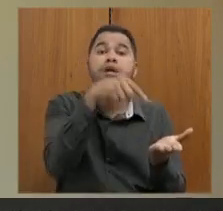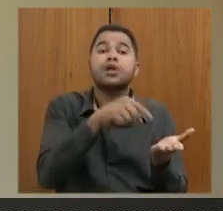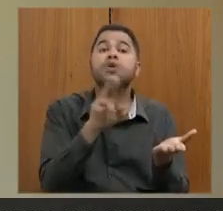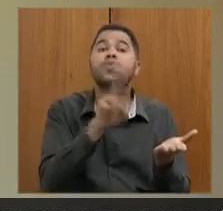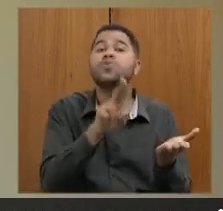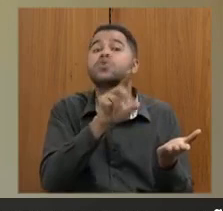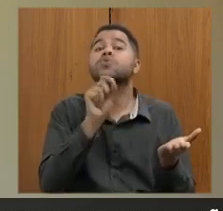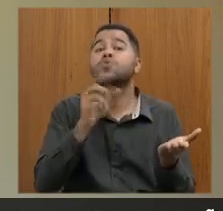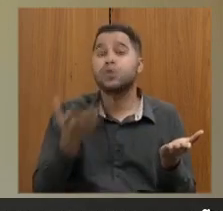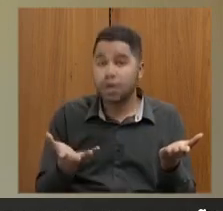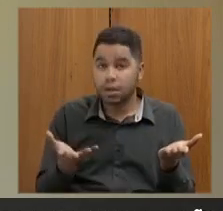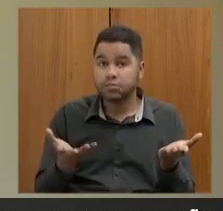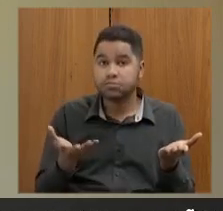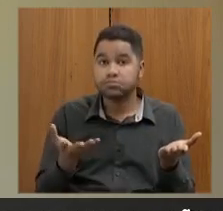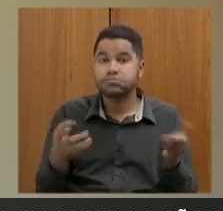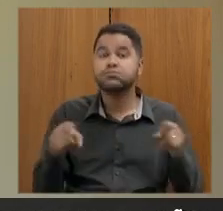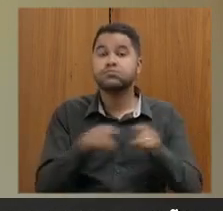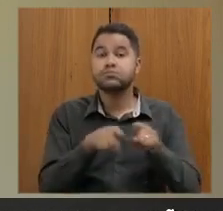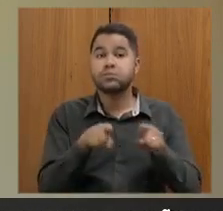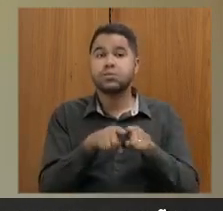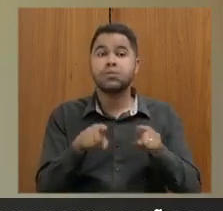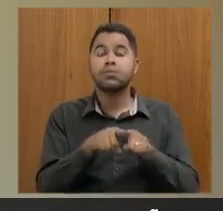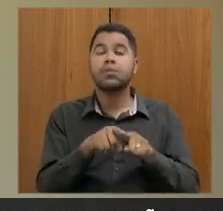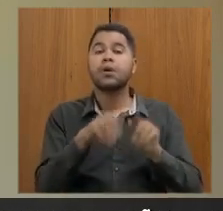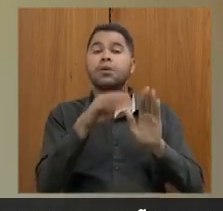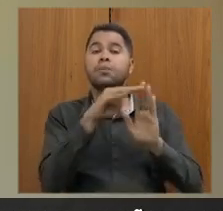o encaminhamento desses